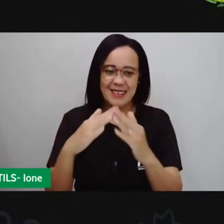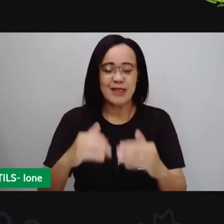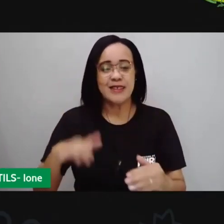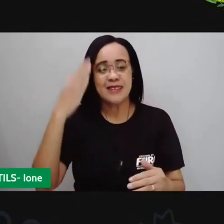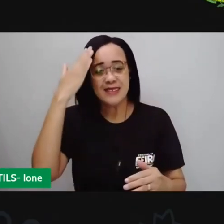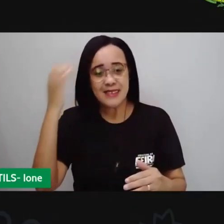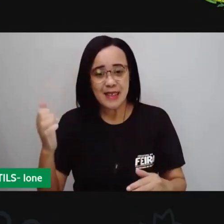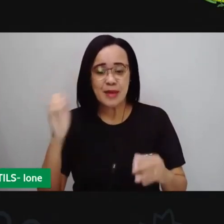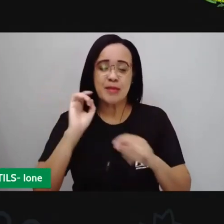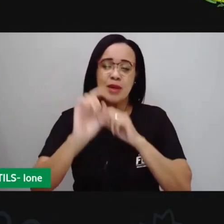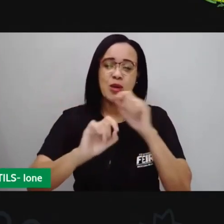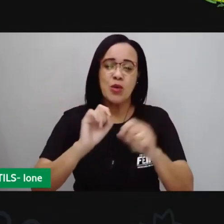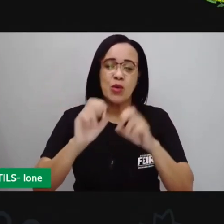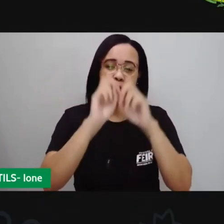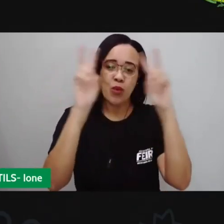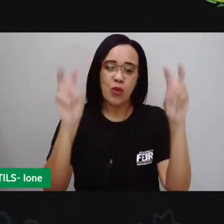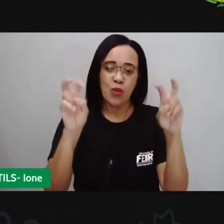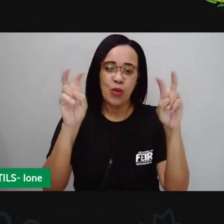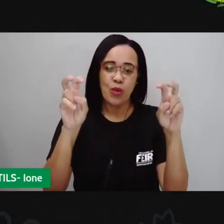estudaremos hoje, turma?